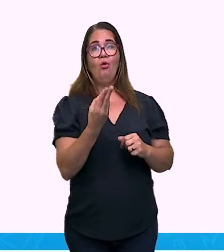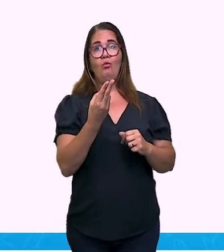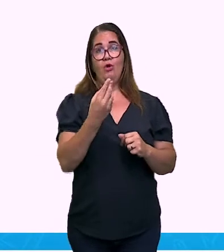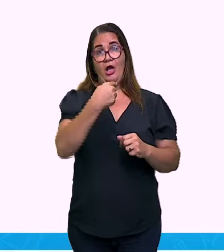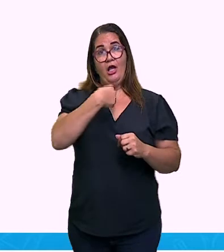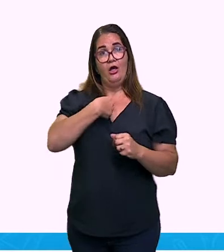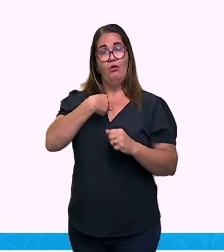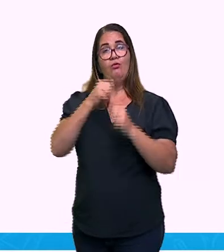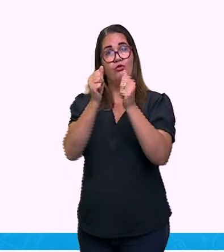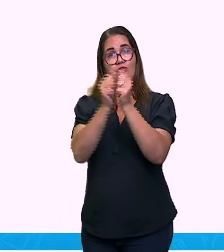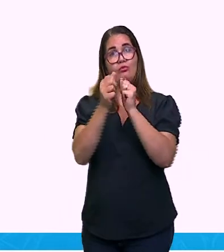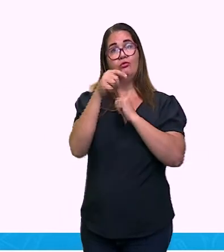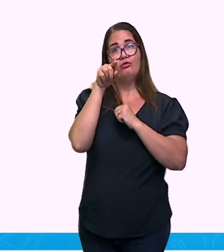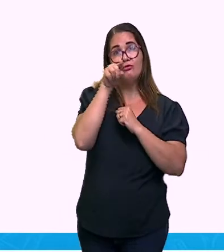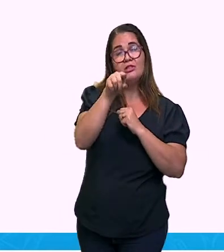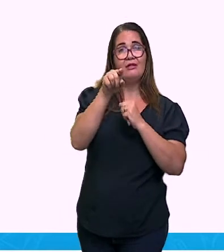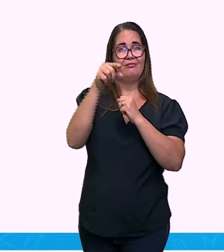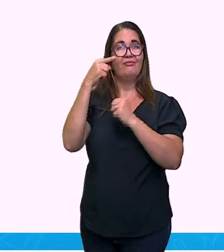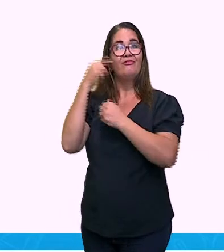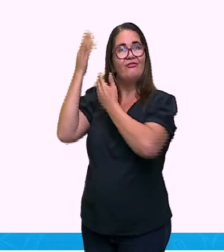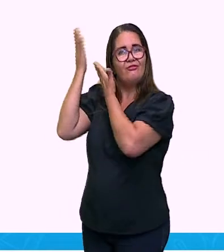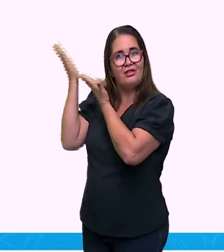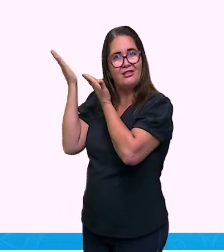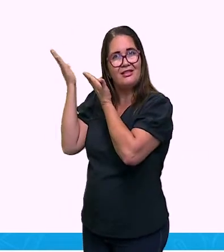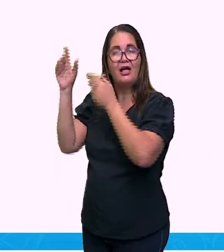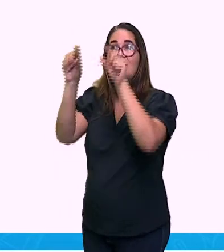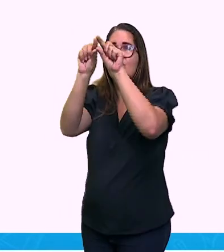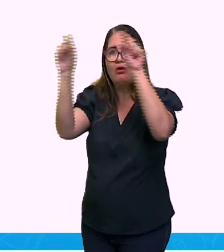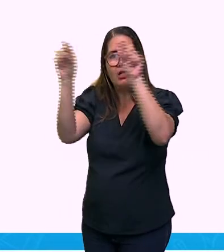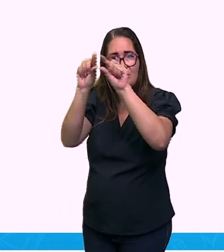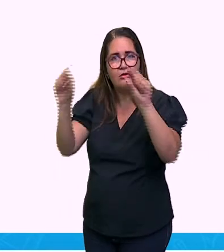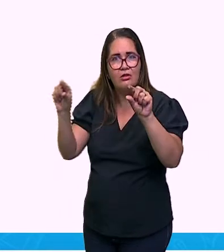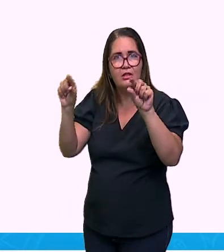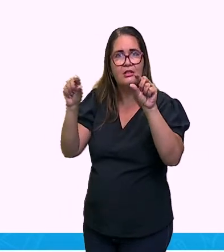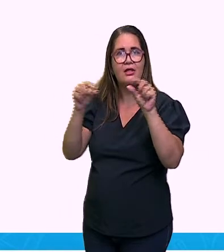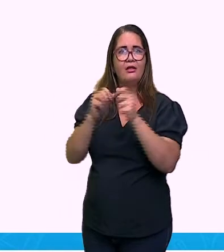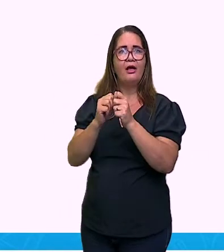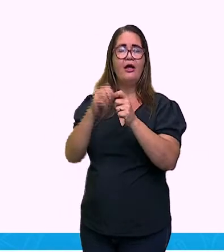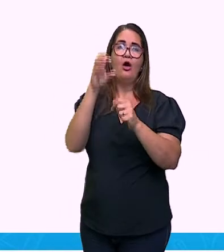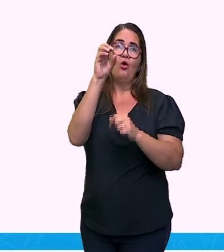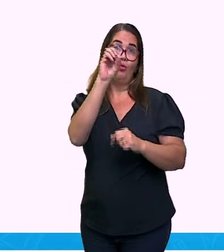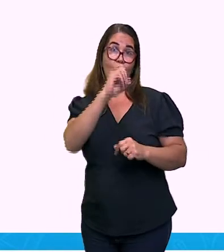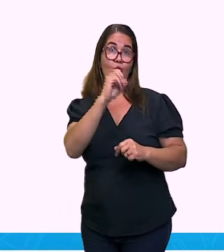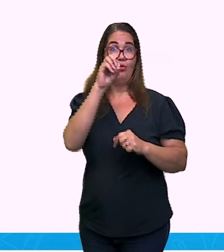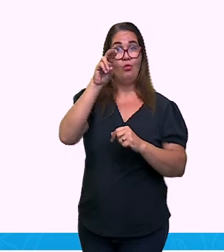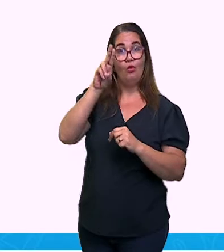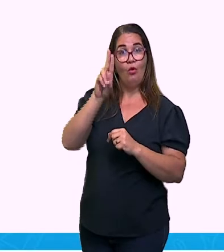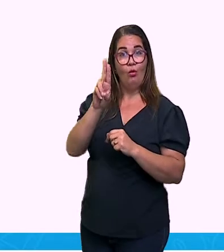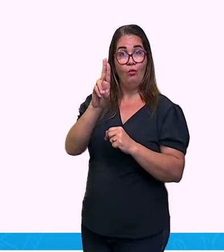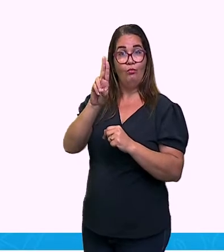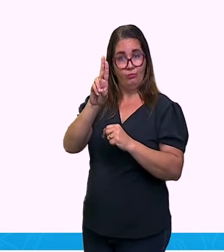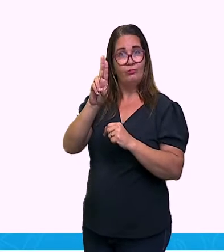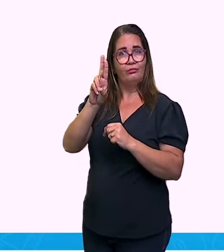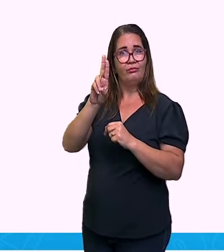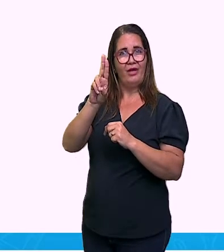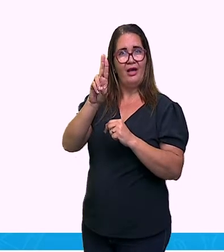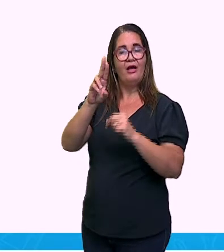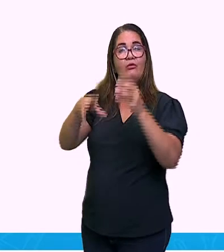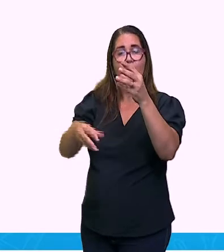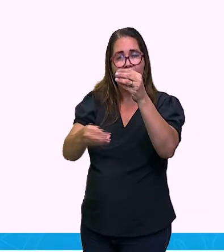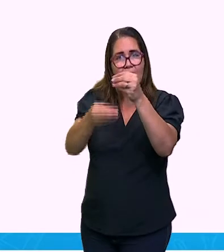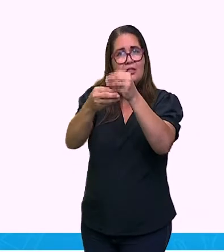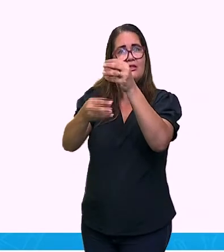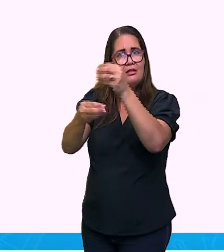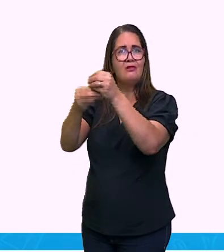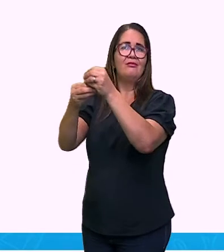ou, tá certo? Que expressa uma ideia de alternativa, né? São as alternativas que o rapaz dá para